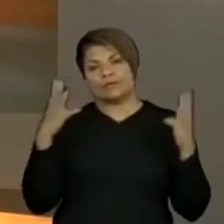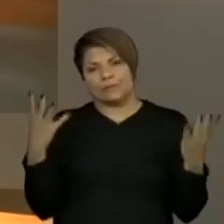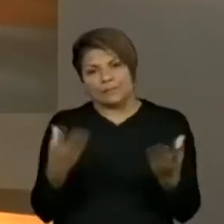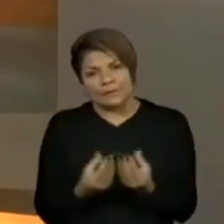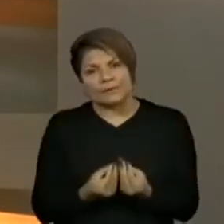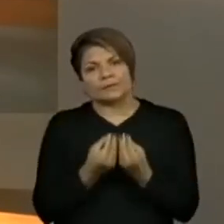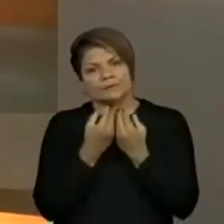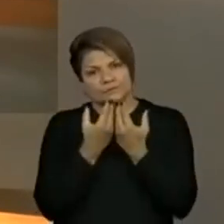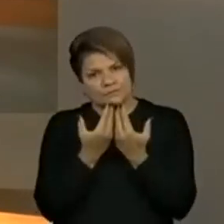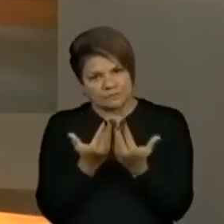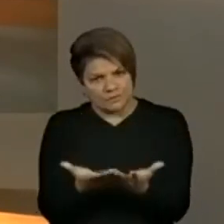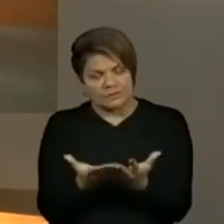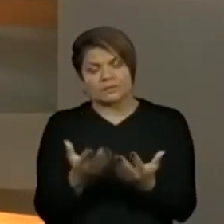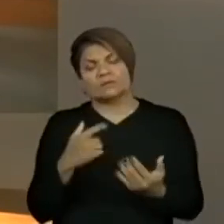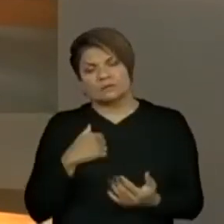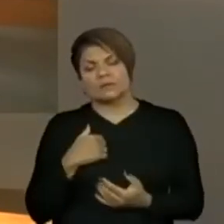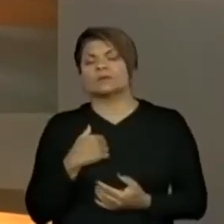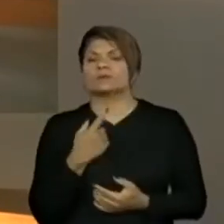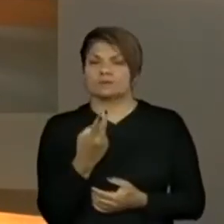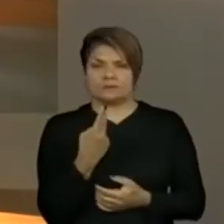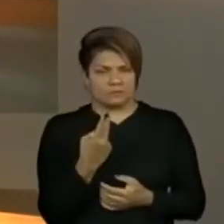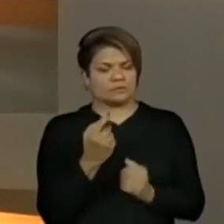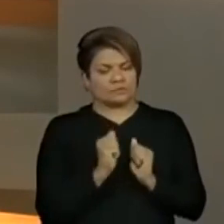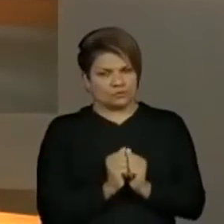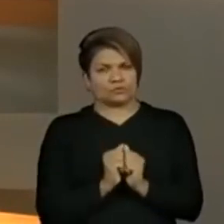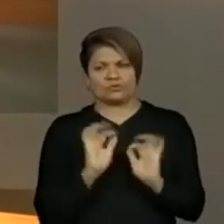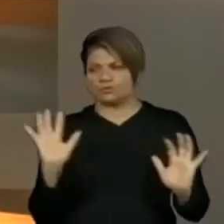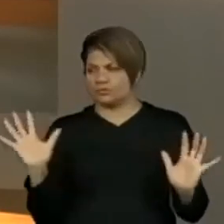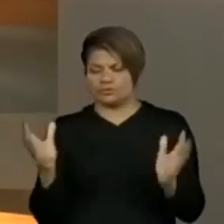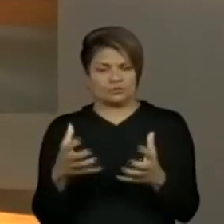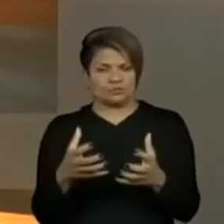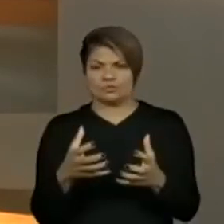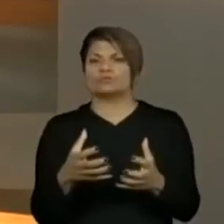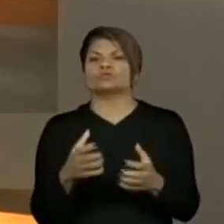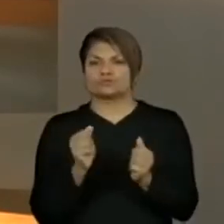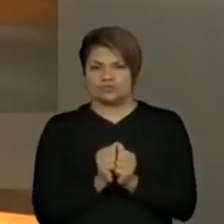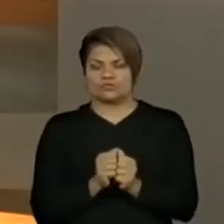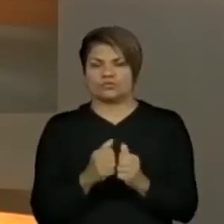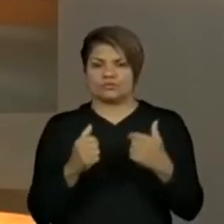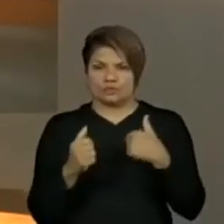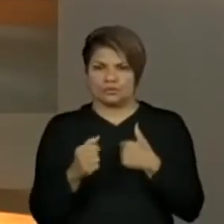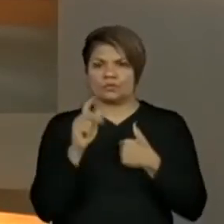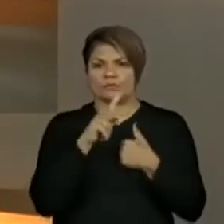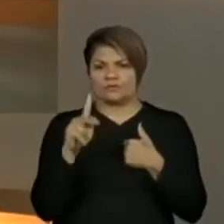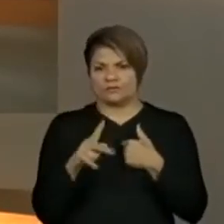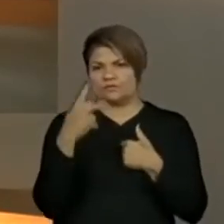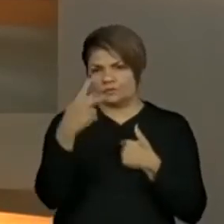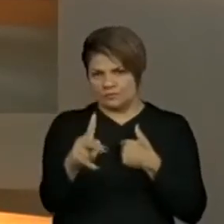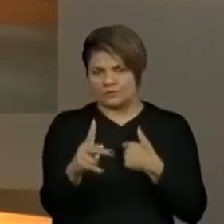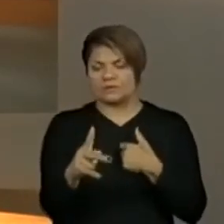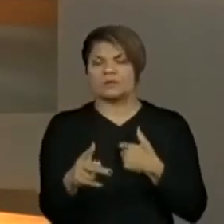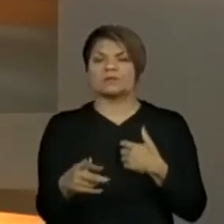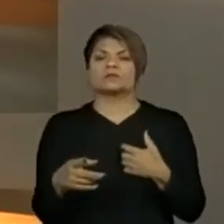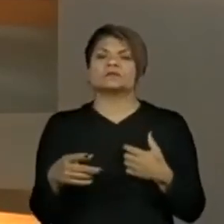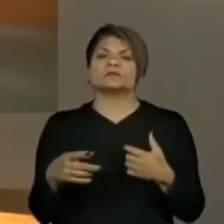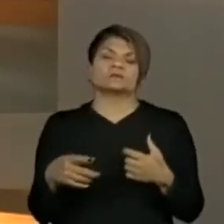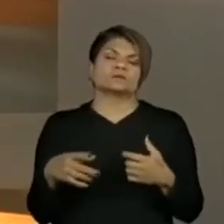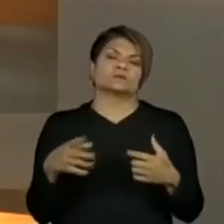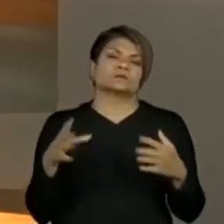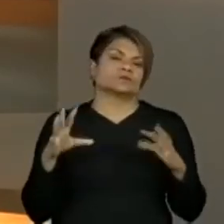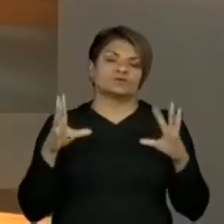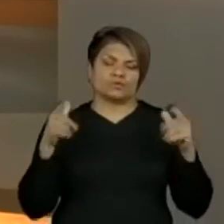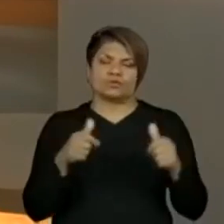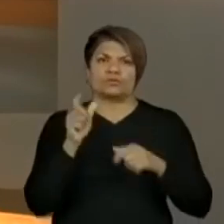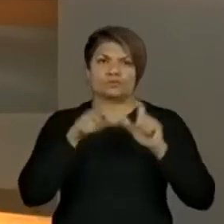vocês. Então, a gente está junto, certo? Nós estamos juntos. Eu com a professora de vocês, o professor de vocês e os